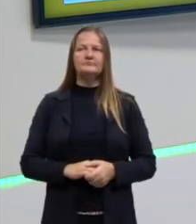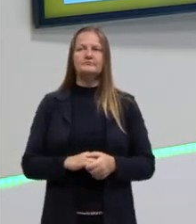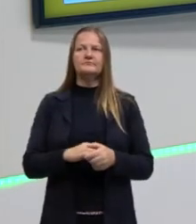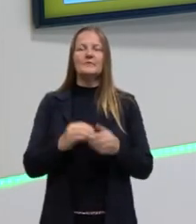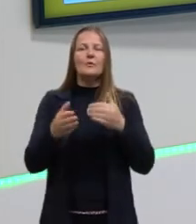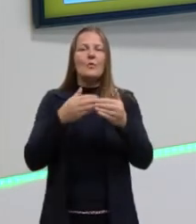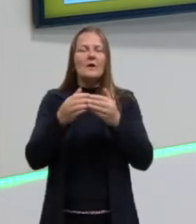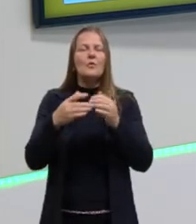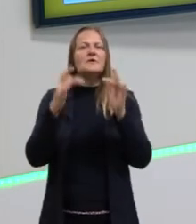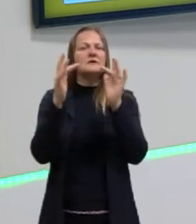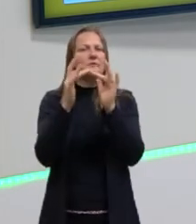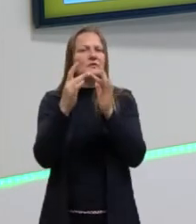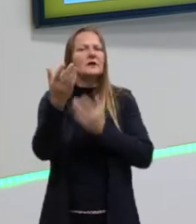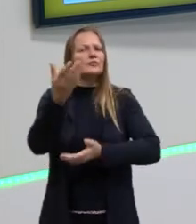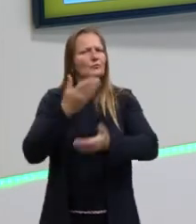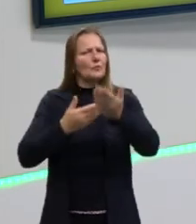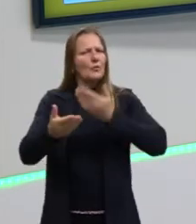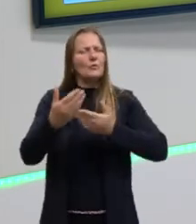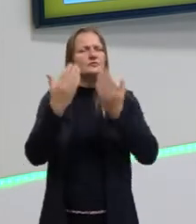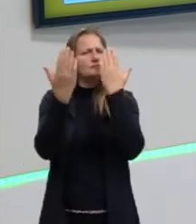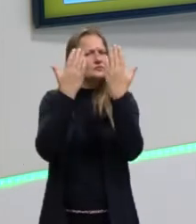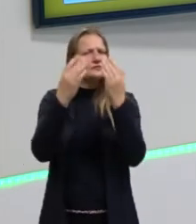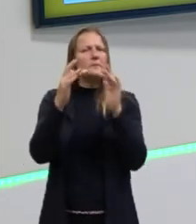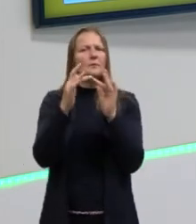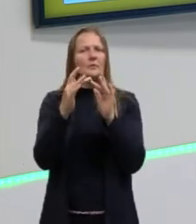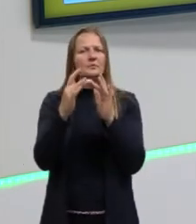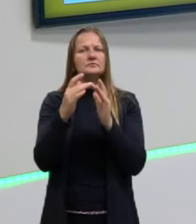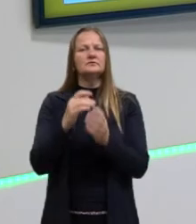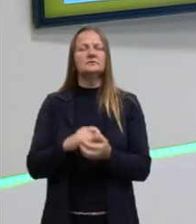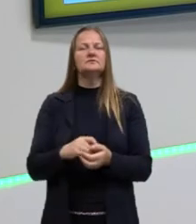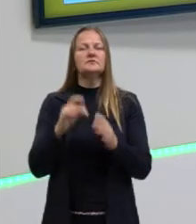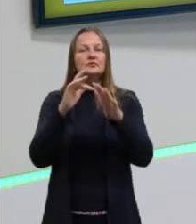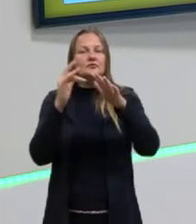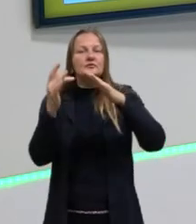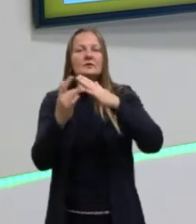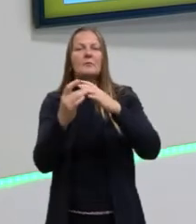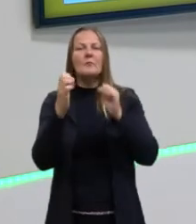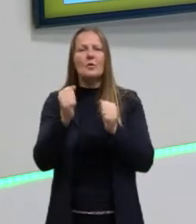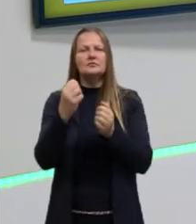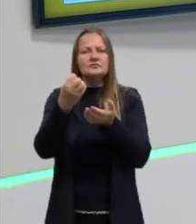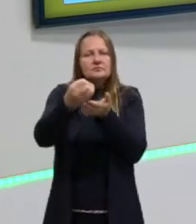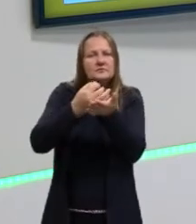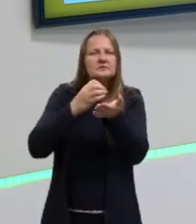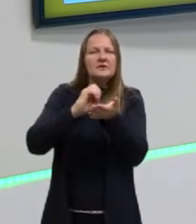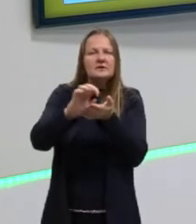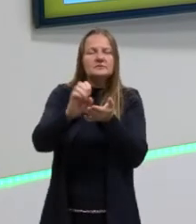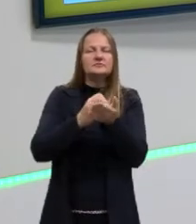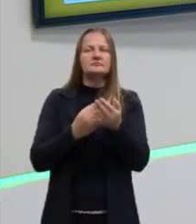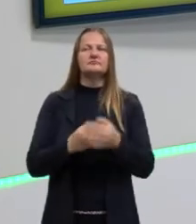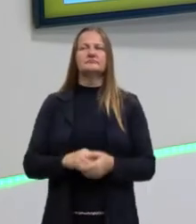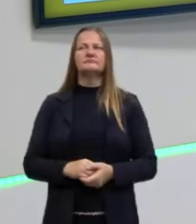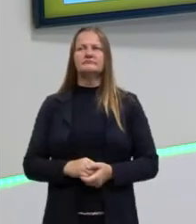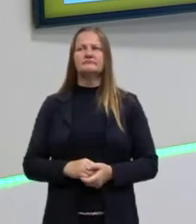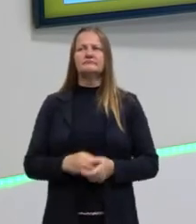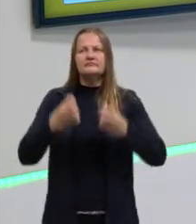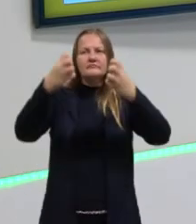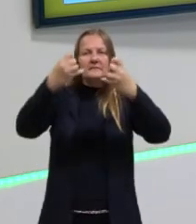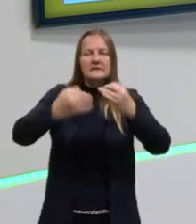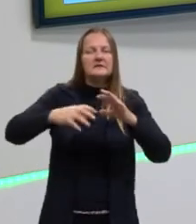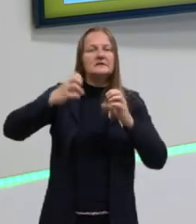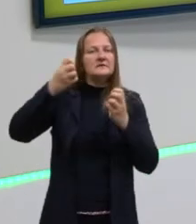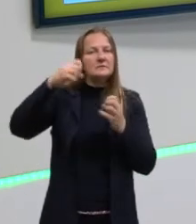Qualquer coisa, dúvida que ficou, vocês podem me procurar nas redes sociais, mandar lá uma mensagem, querendo que eu fale